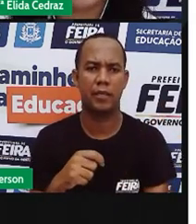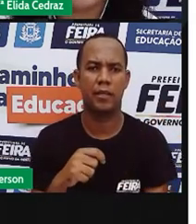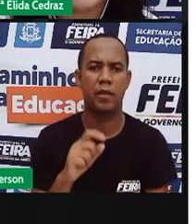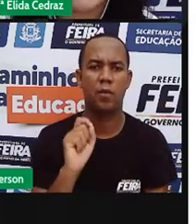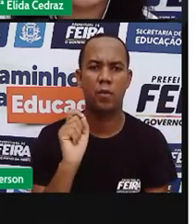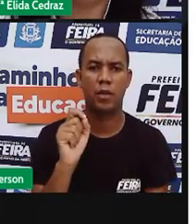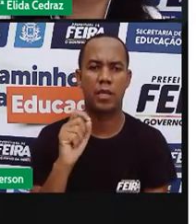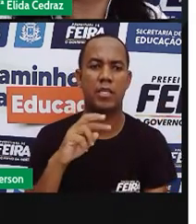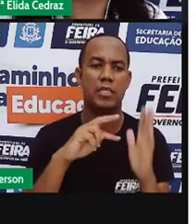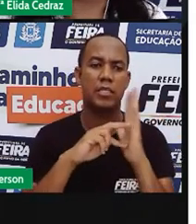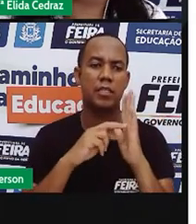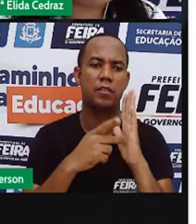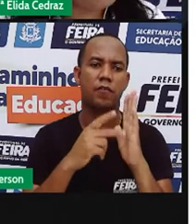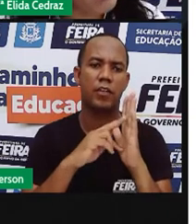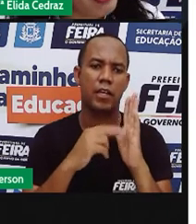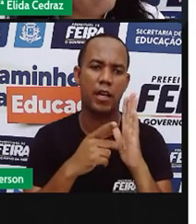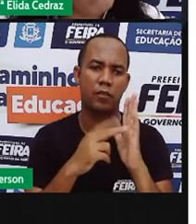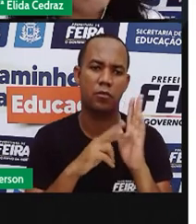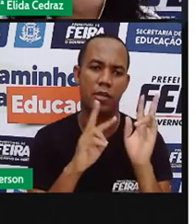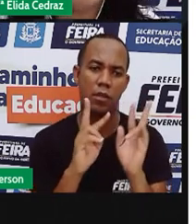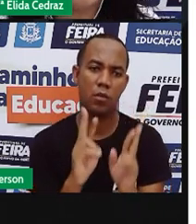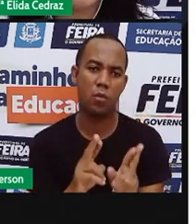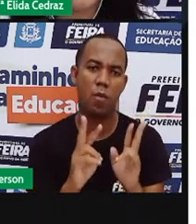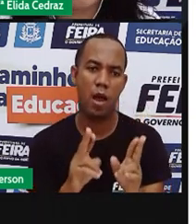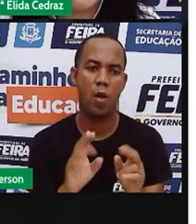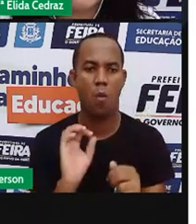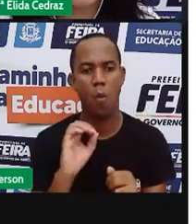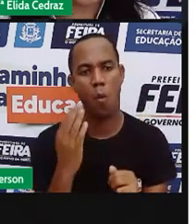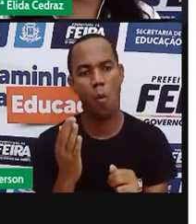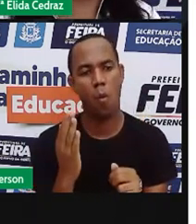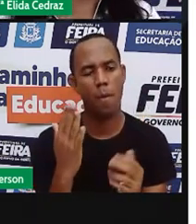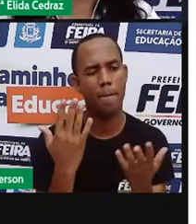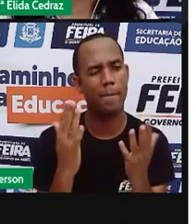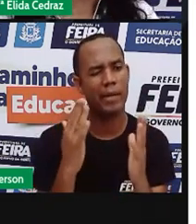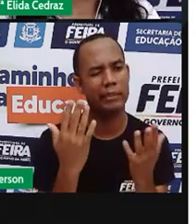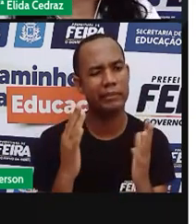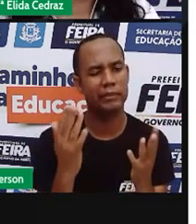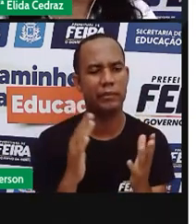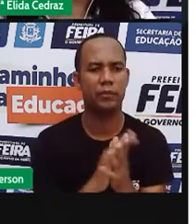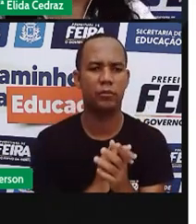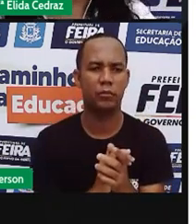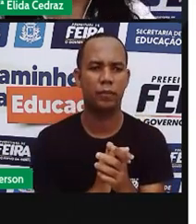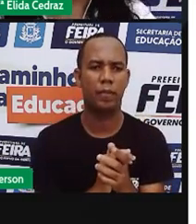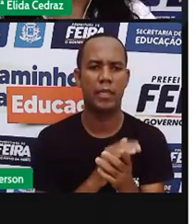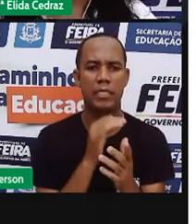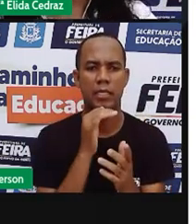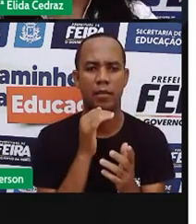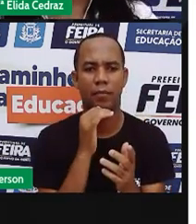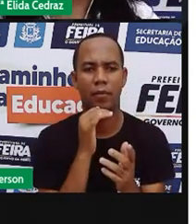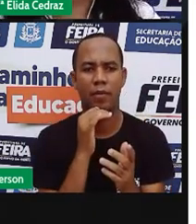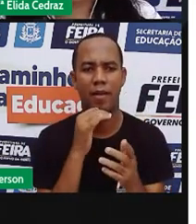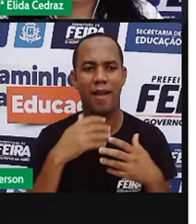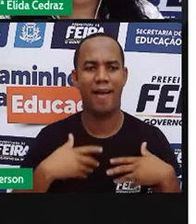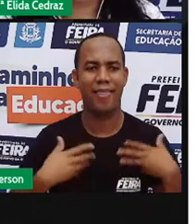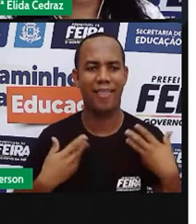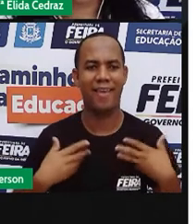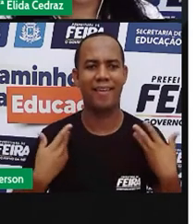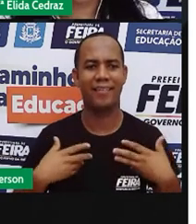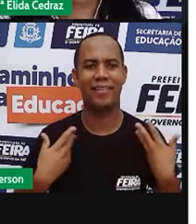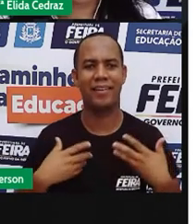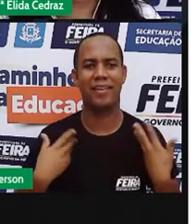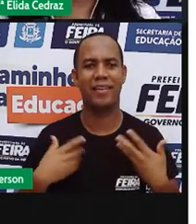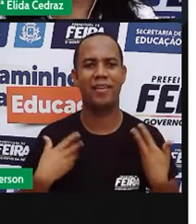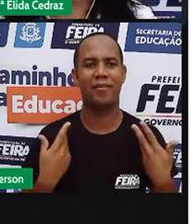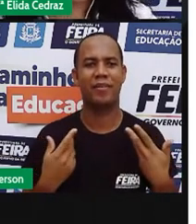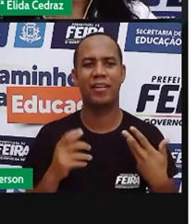significado igual ou semelhante. Alegre. Eu posso